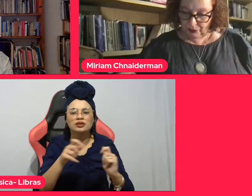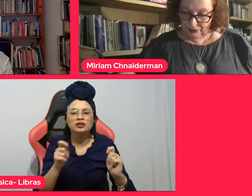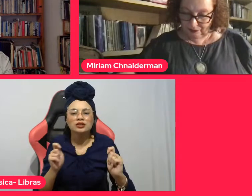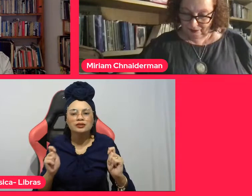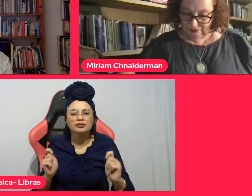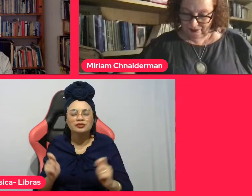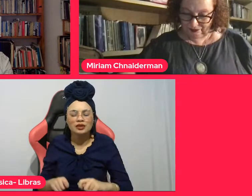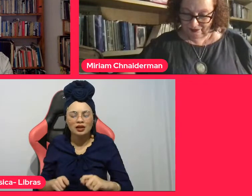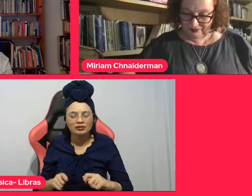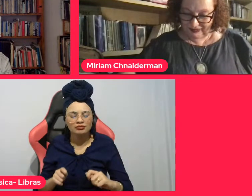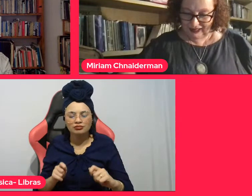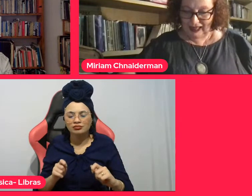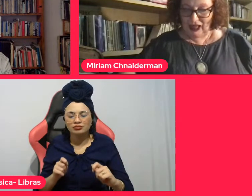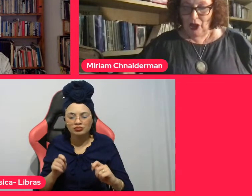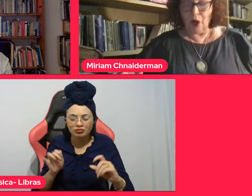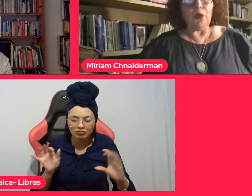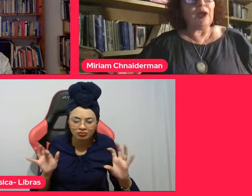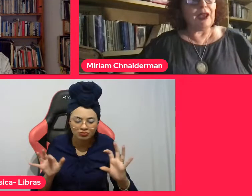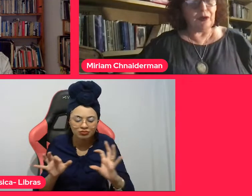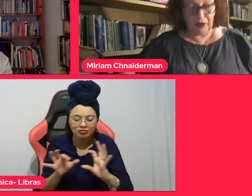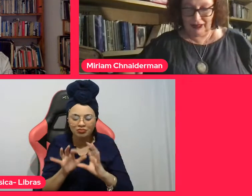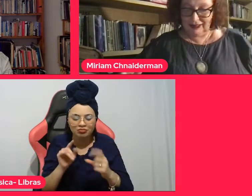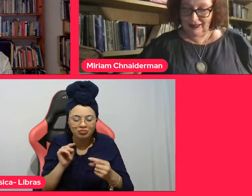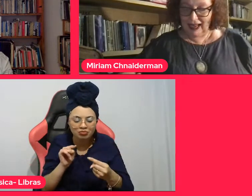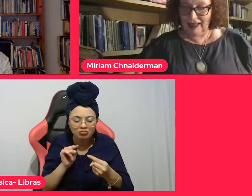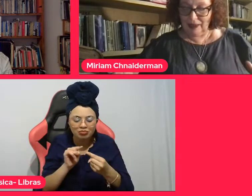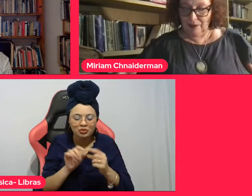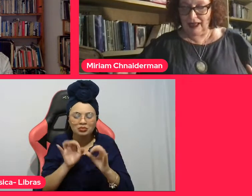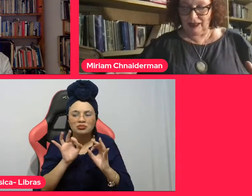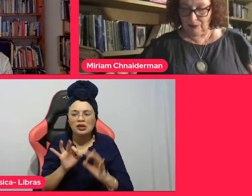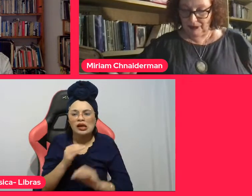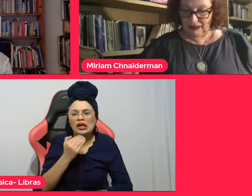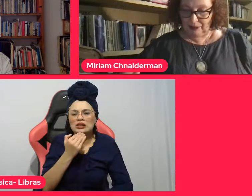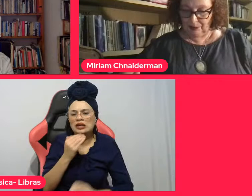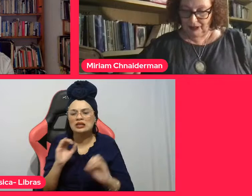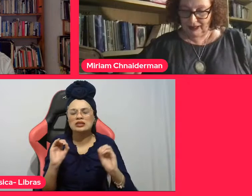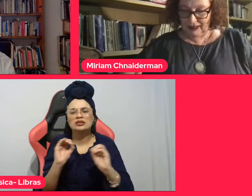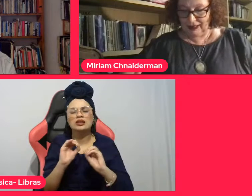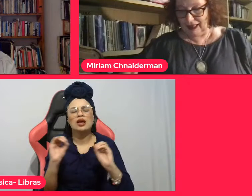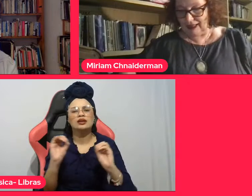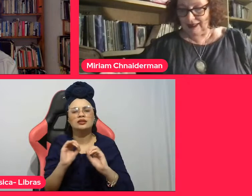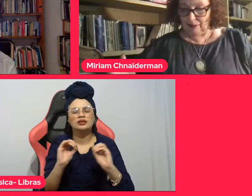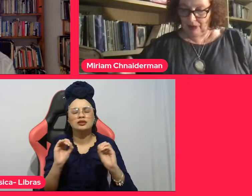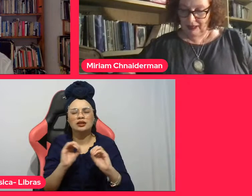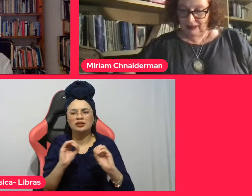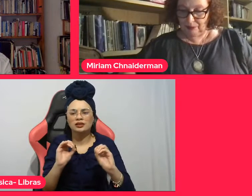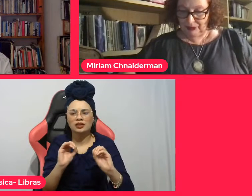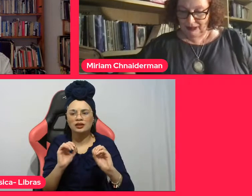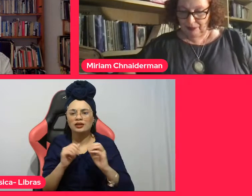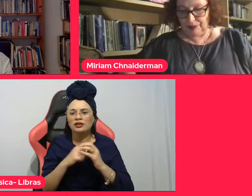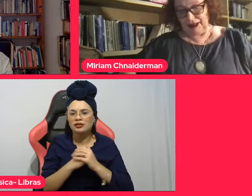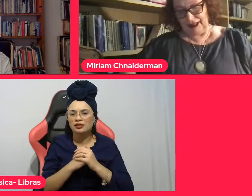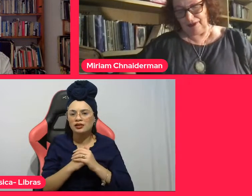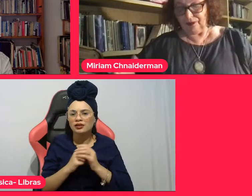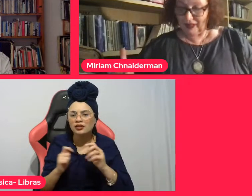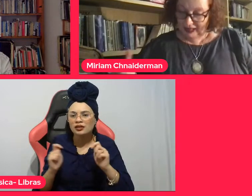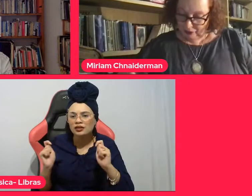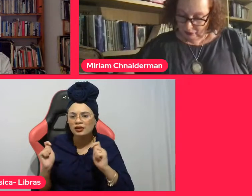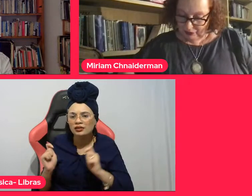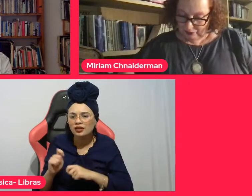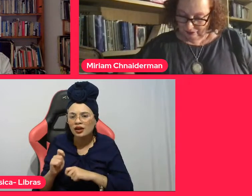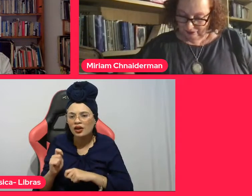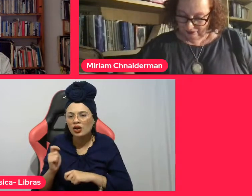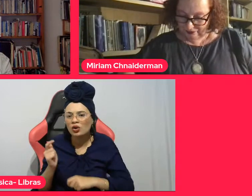ruptura. O eu está na imagem percebida e essa imagem percebida